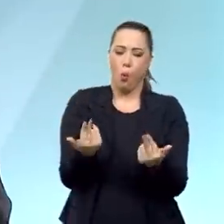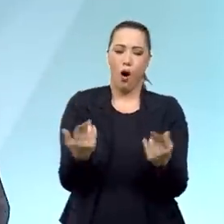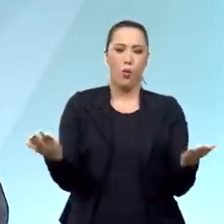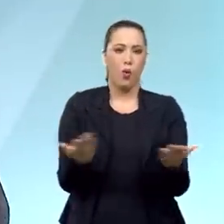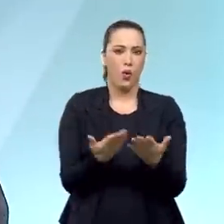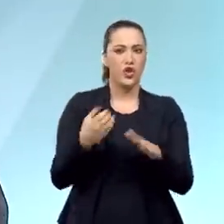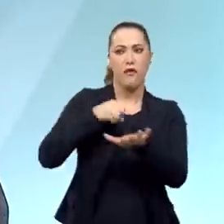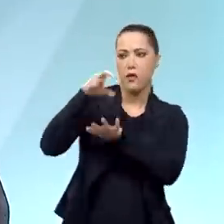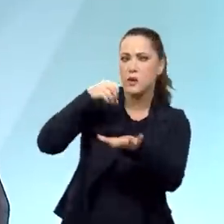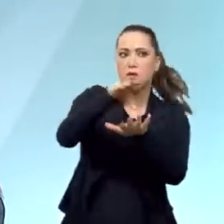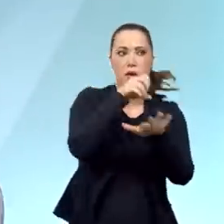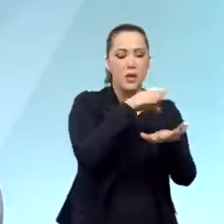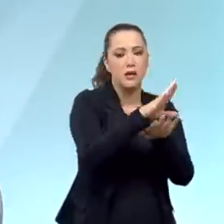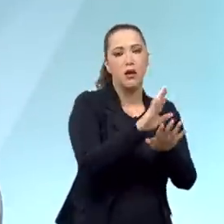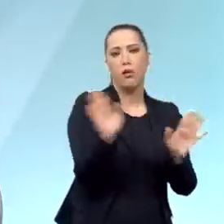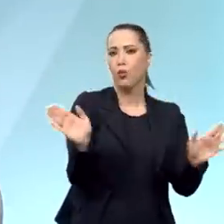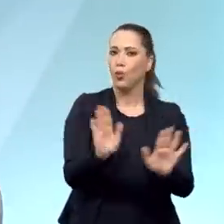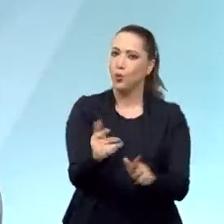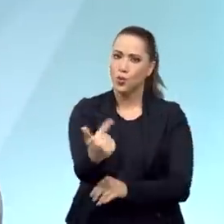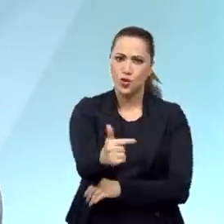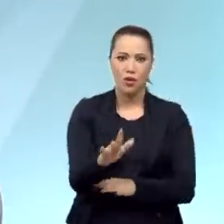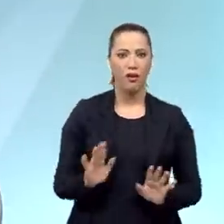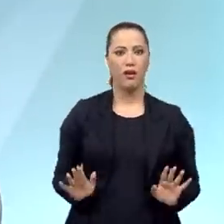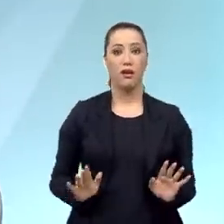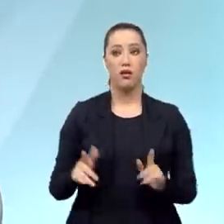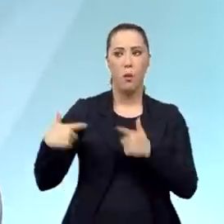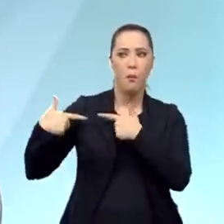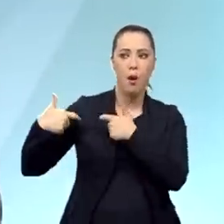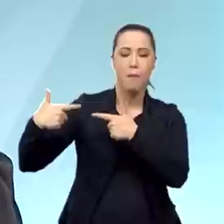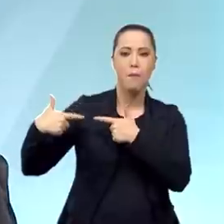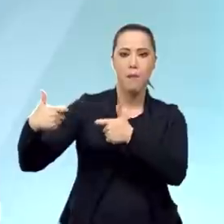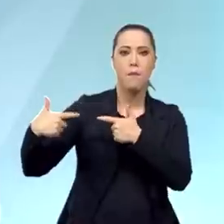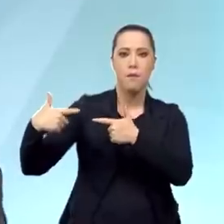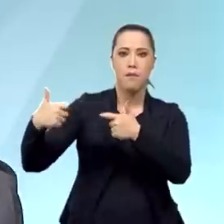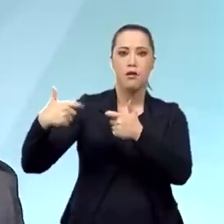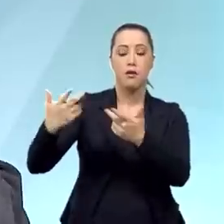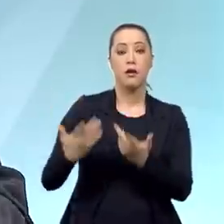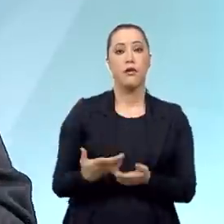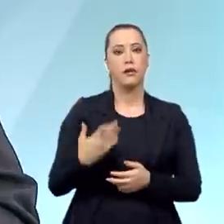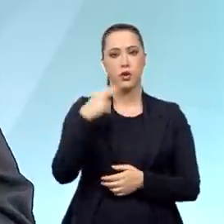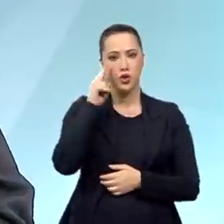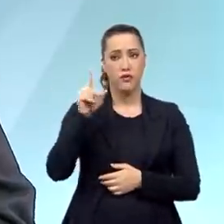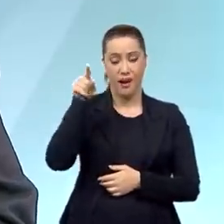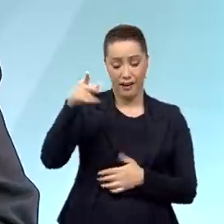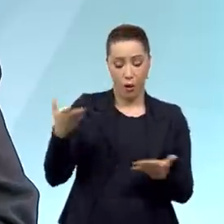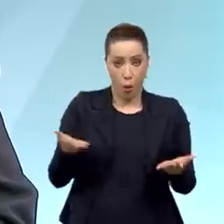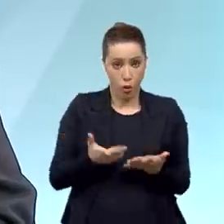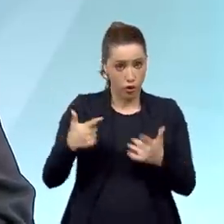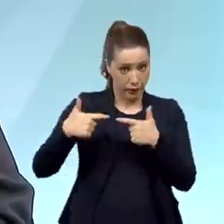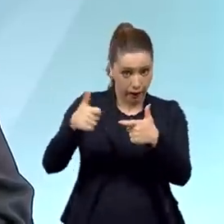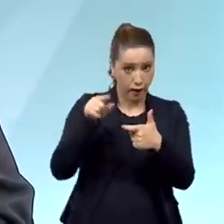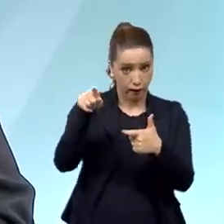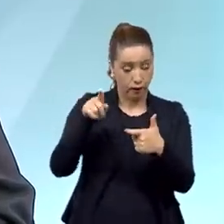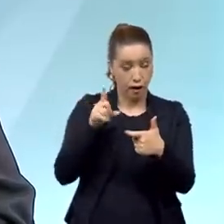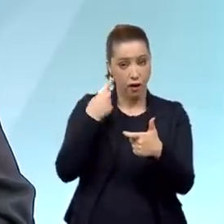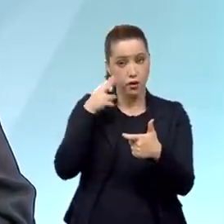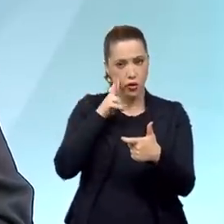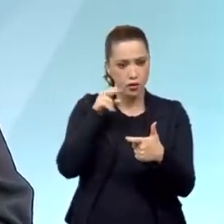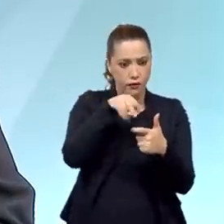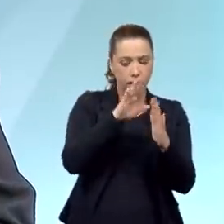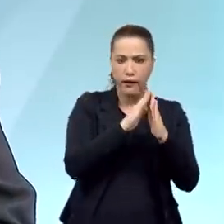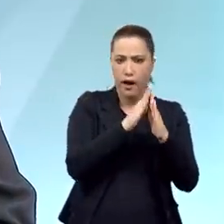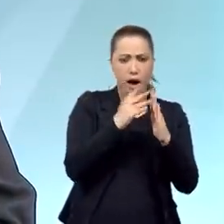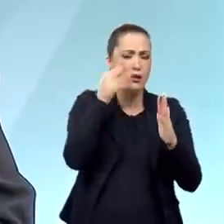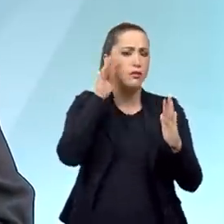na era da informação, né? Praticamente, o conflito que está acontecendo hoje está dentro das nossas casas, né? E eu